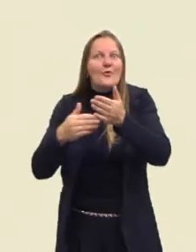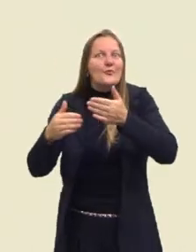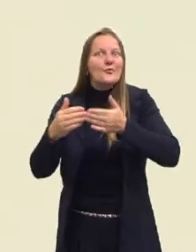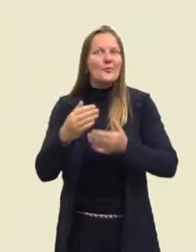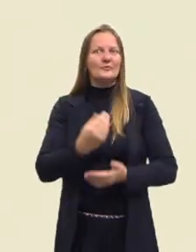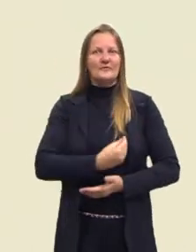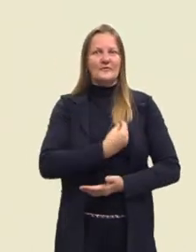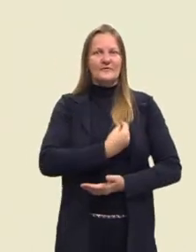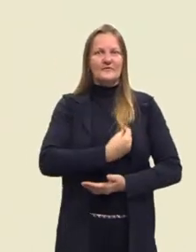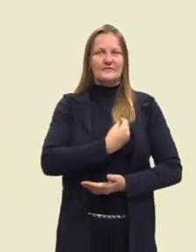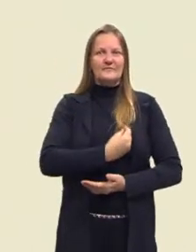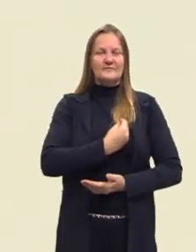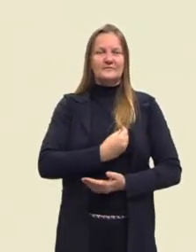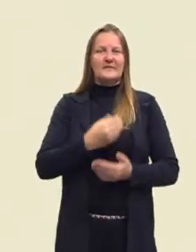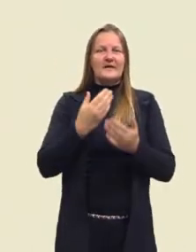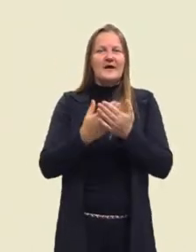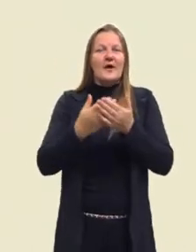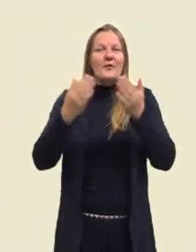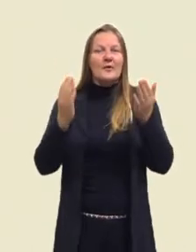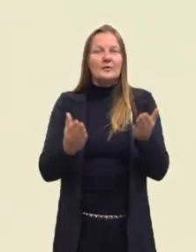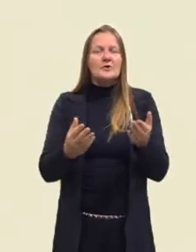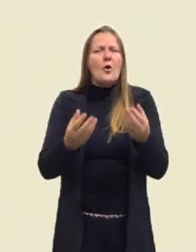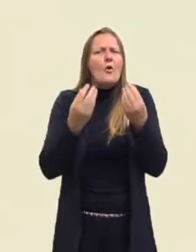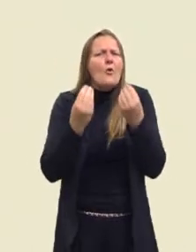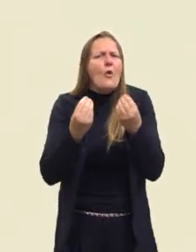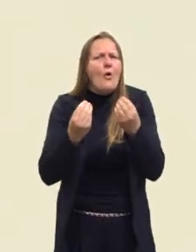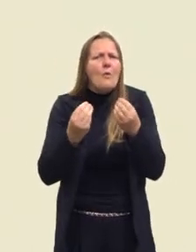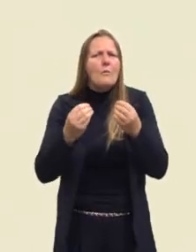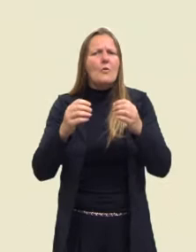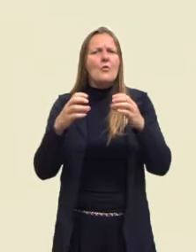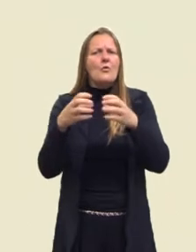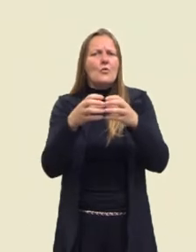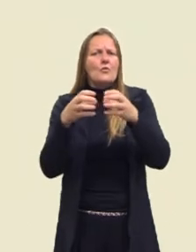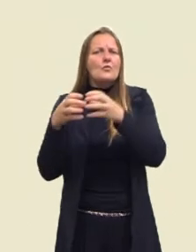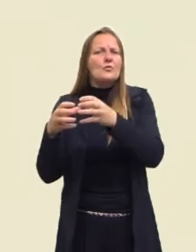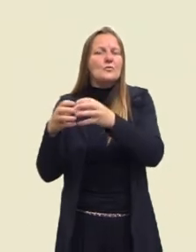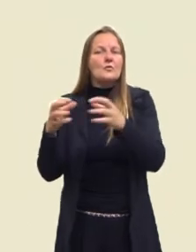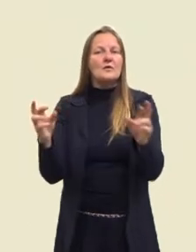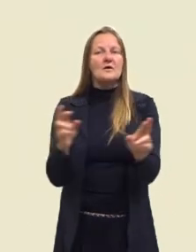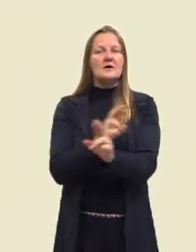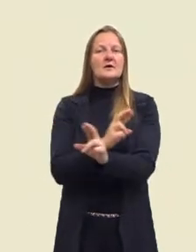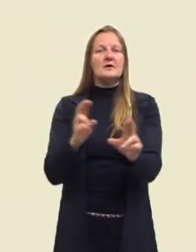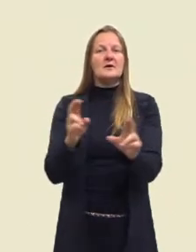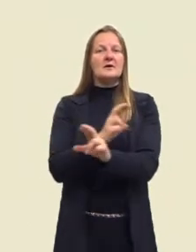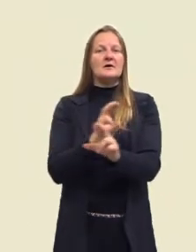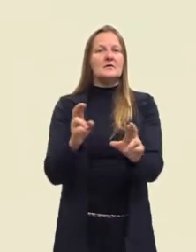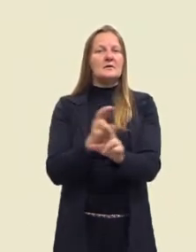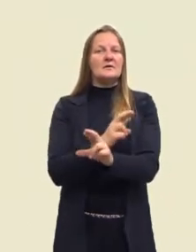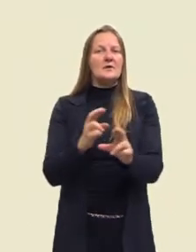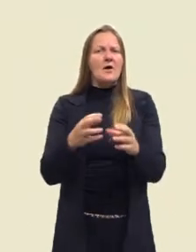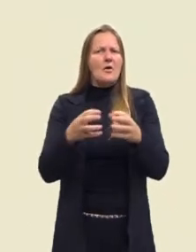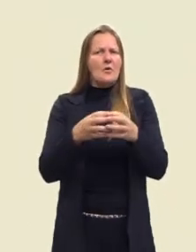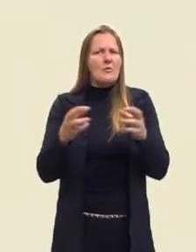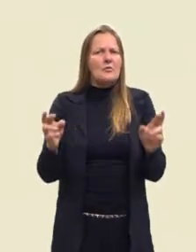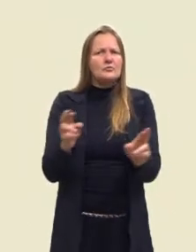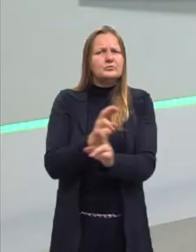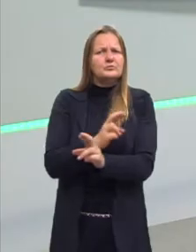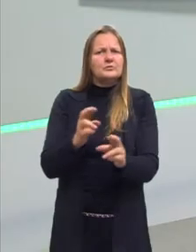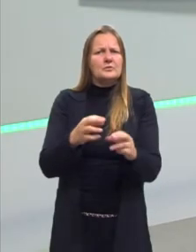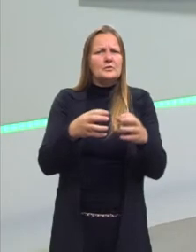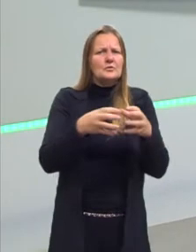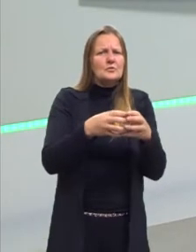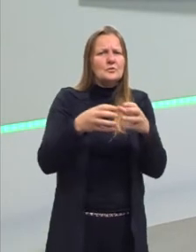E a aula de hoje nós vamos falar como os organismos se relacionam. Será que eles se relacionam mesmo?